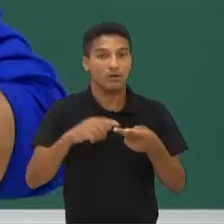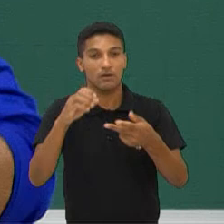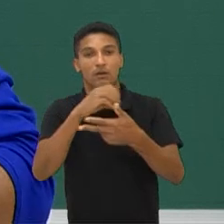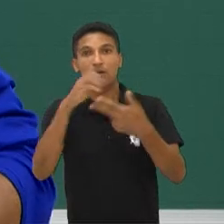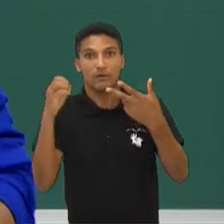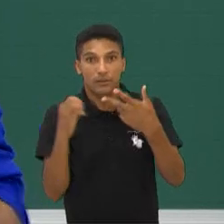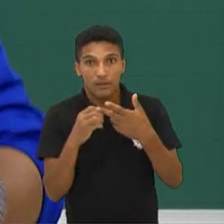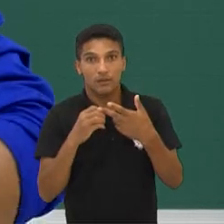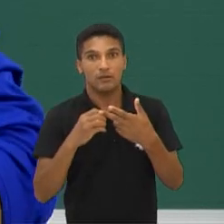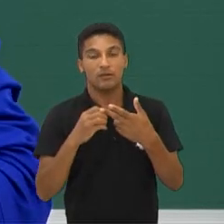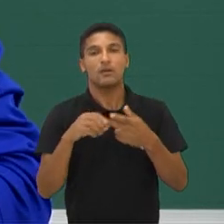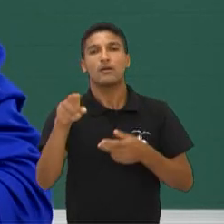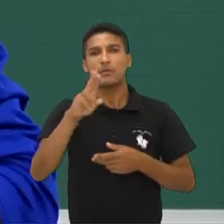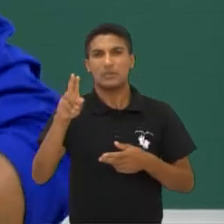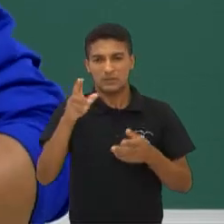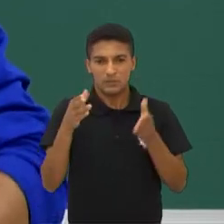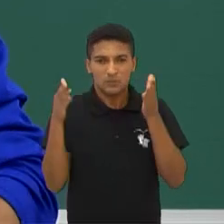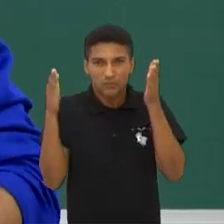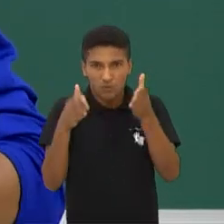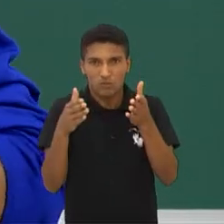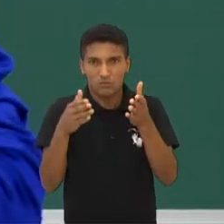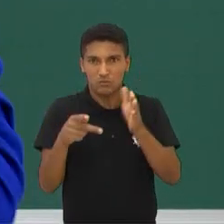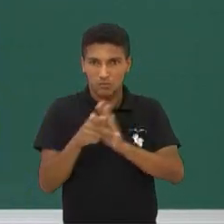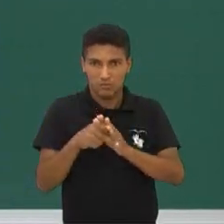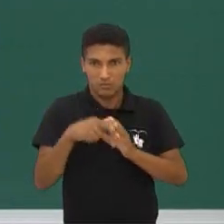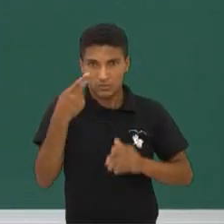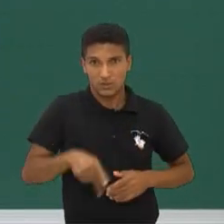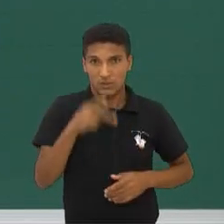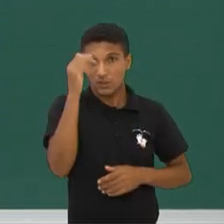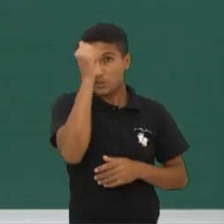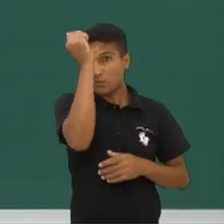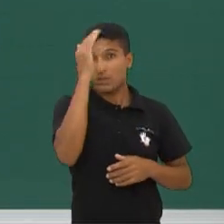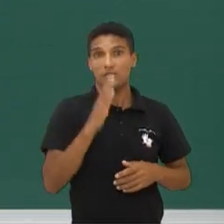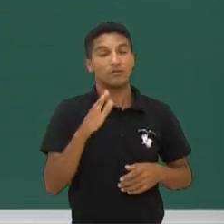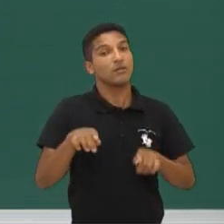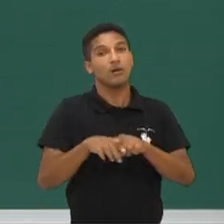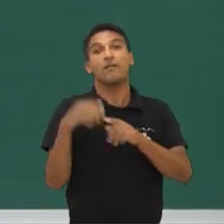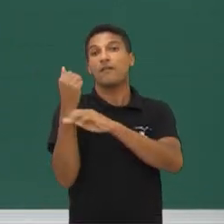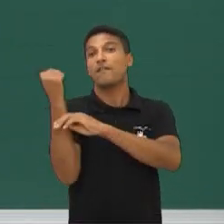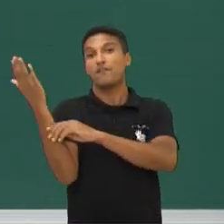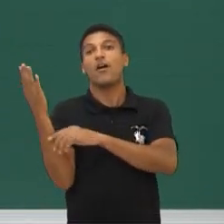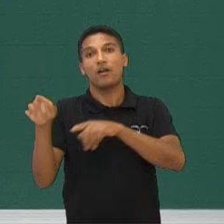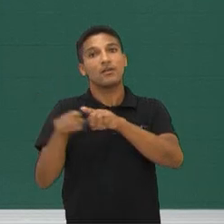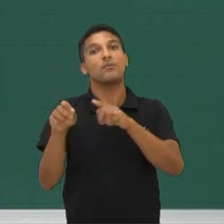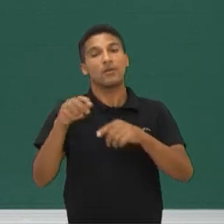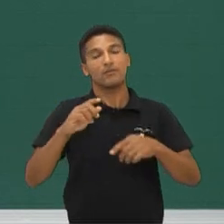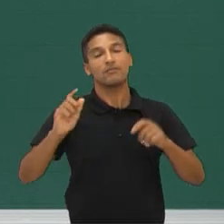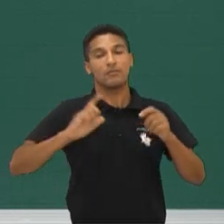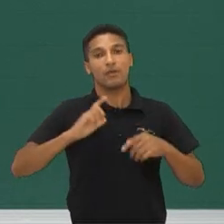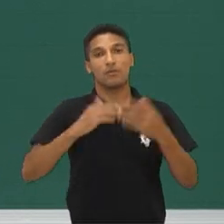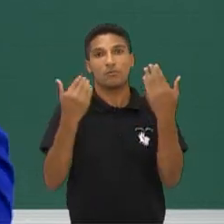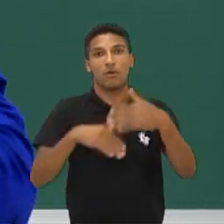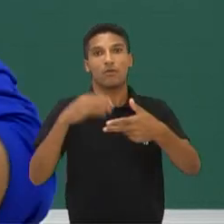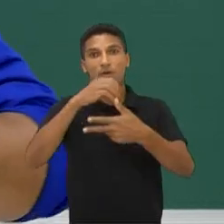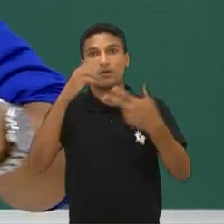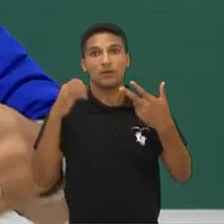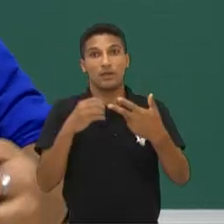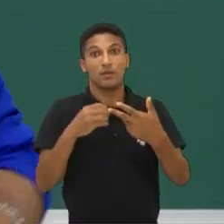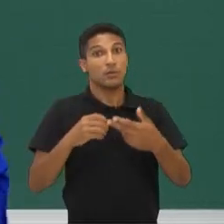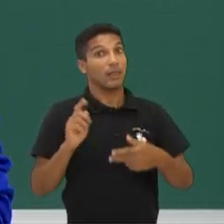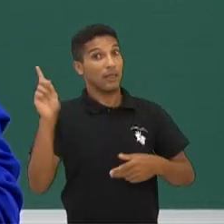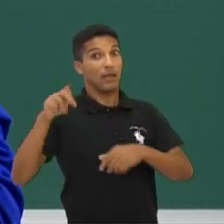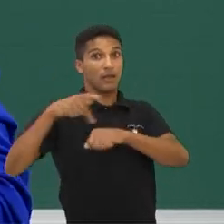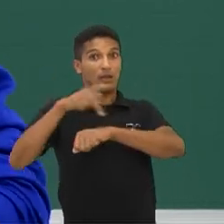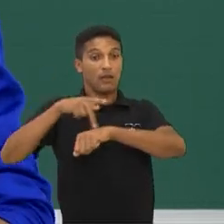professor Carlos, são usados apenas no Brasil. Não, eles são usados fora também. Algumas universidades de Portugal aceitam. Algumas